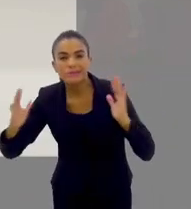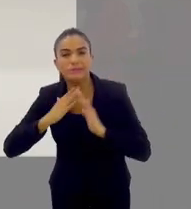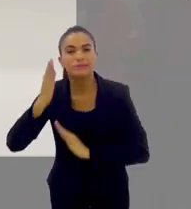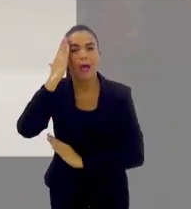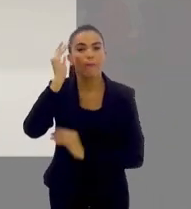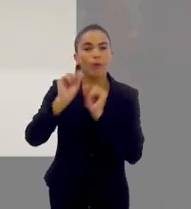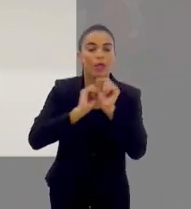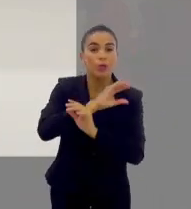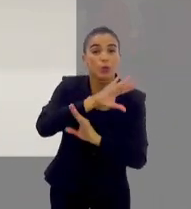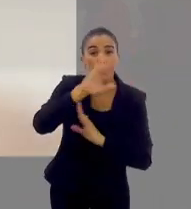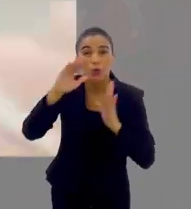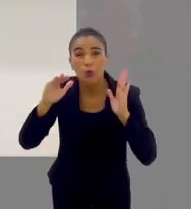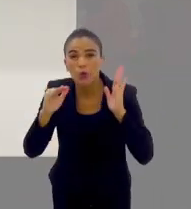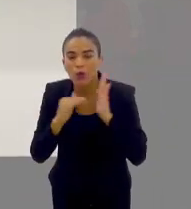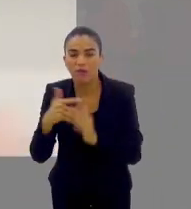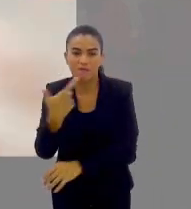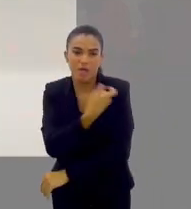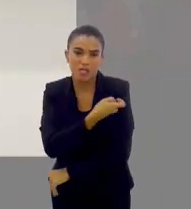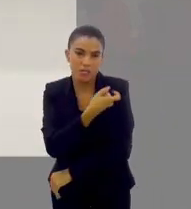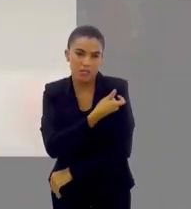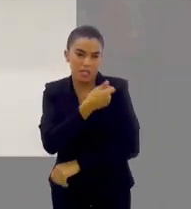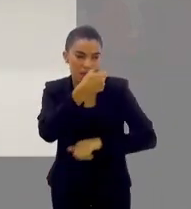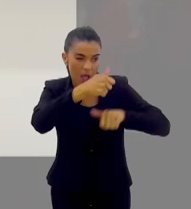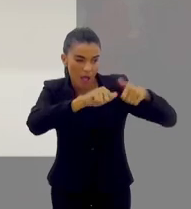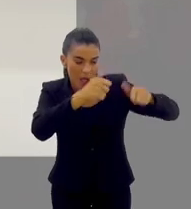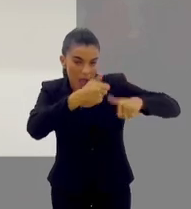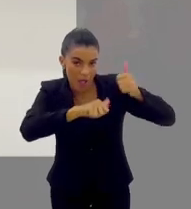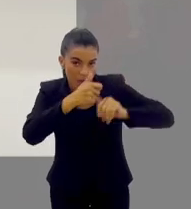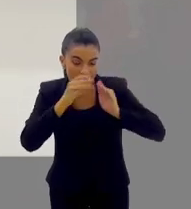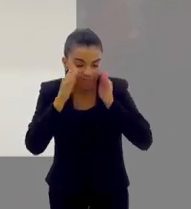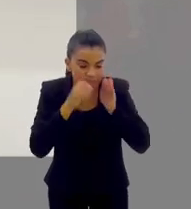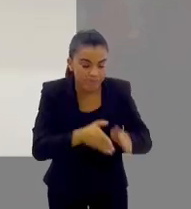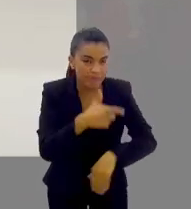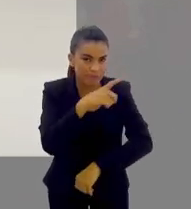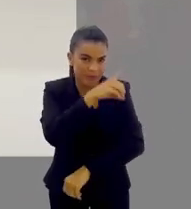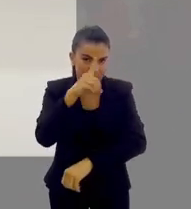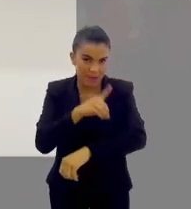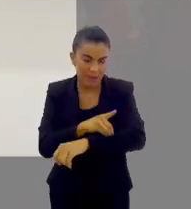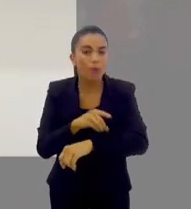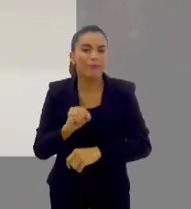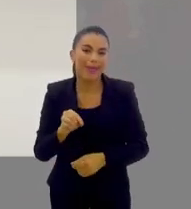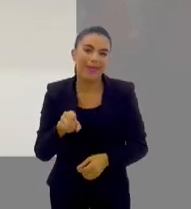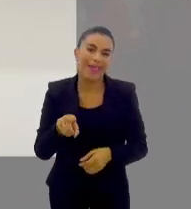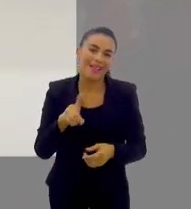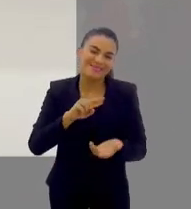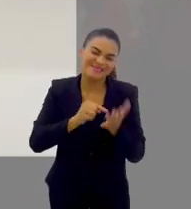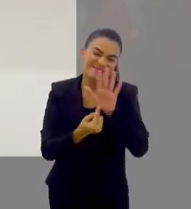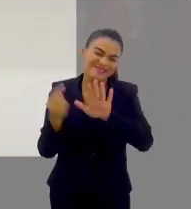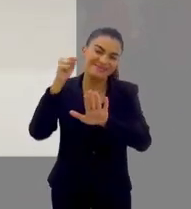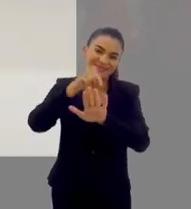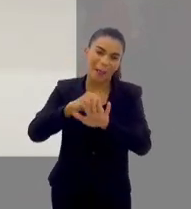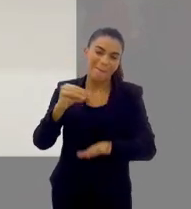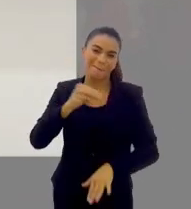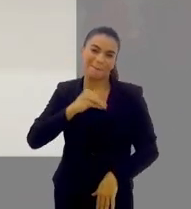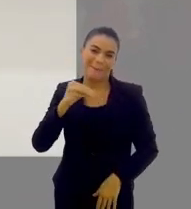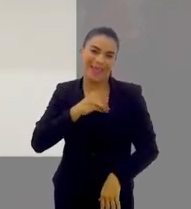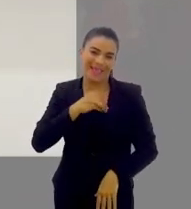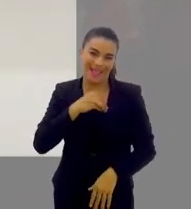sabe que todas as vacinas testadas para a dengue, elas acabavam caindo no pecado original,